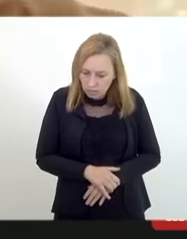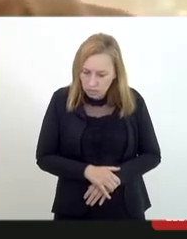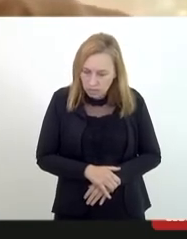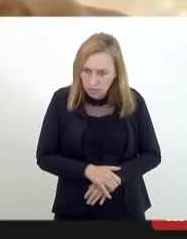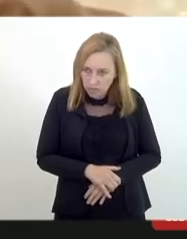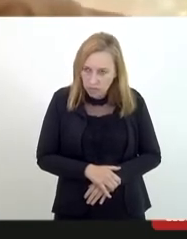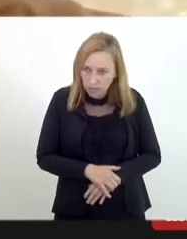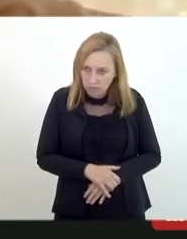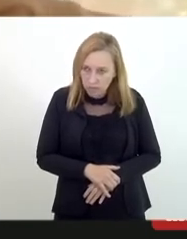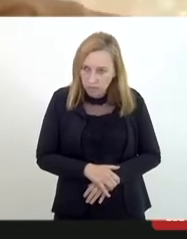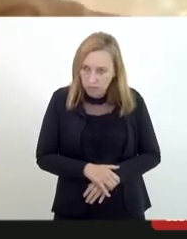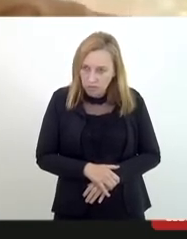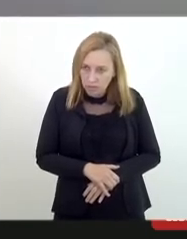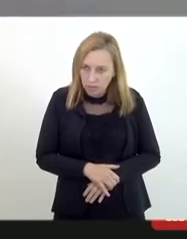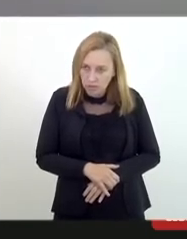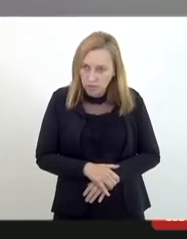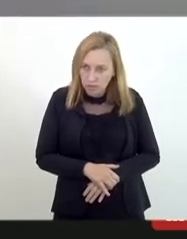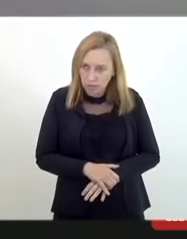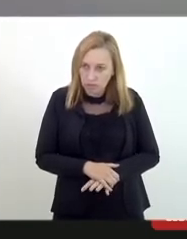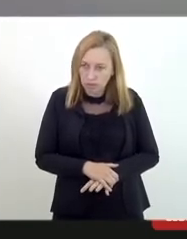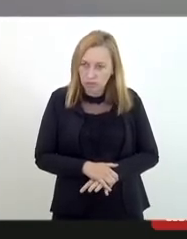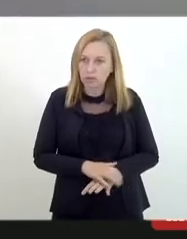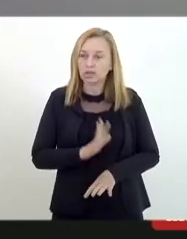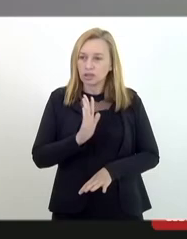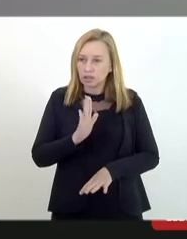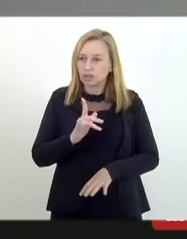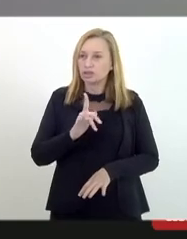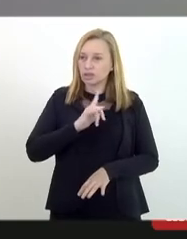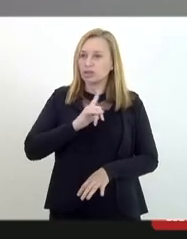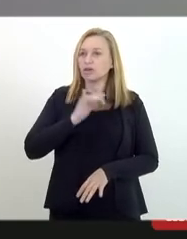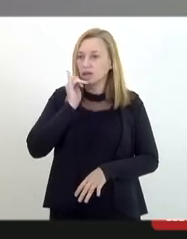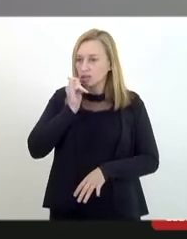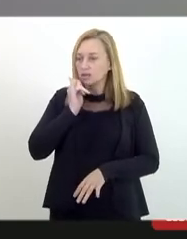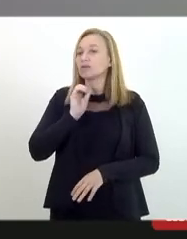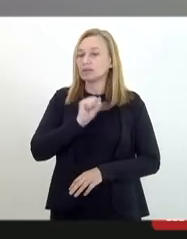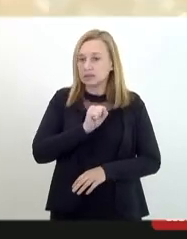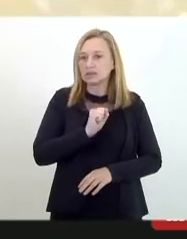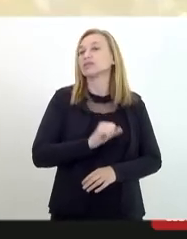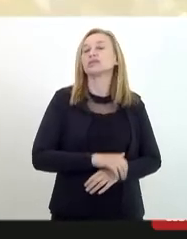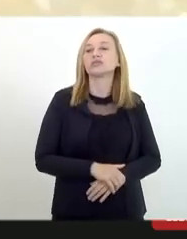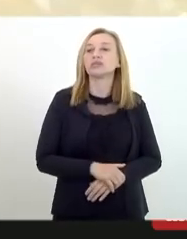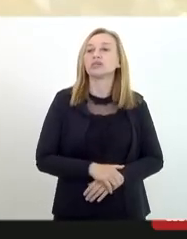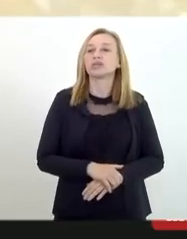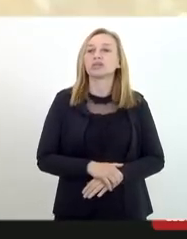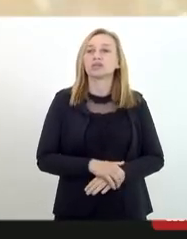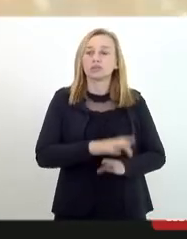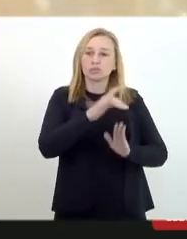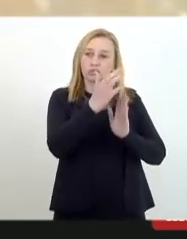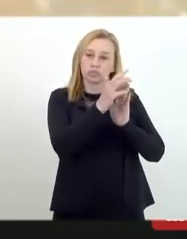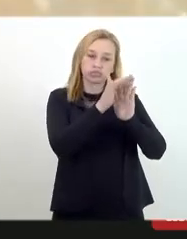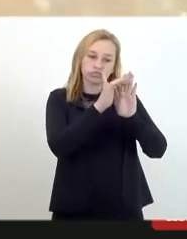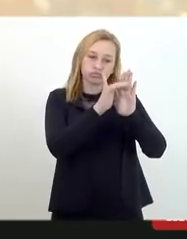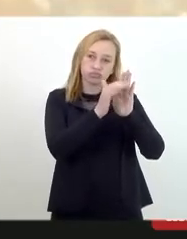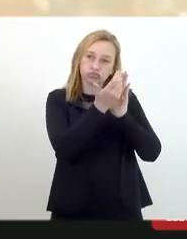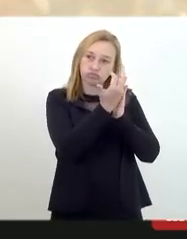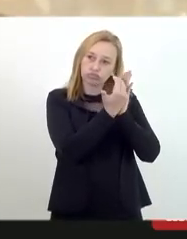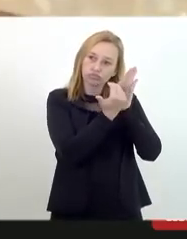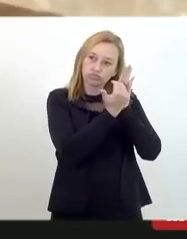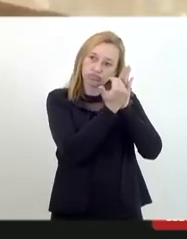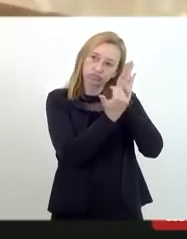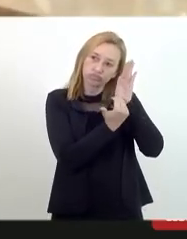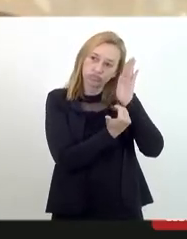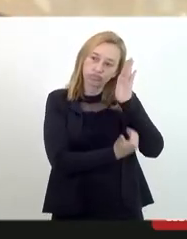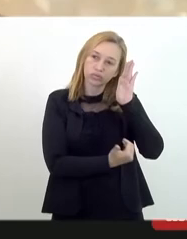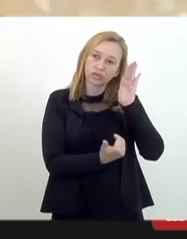Cristo, algo parecido. Está no relatório, ele tem uma série de seguidores